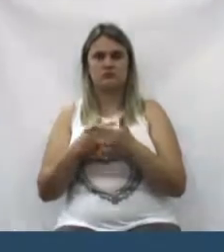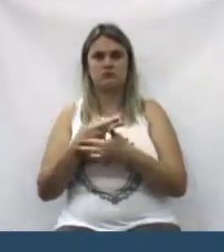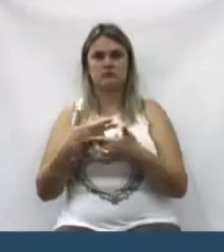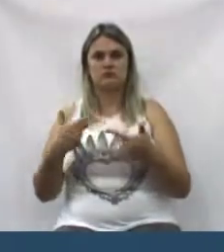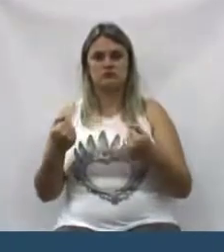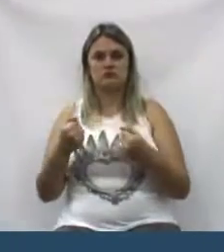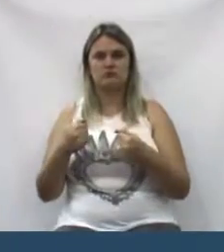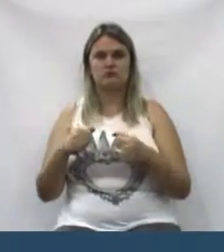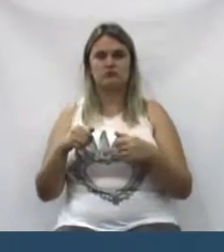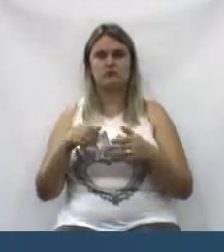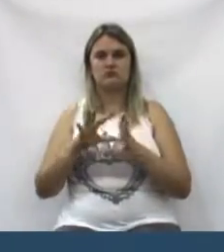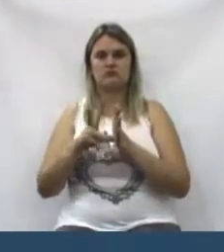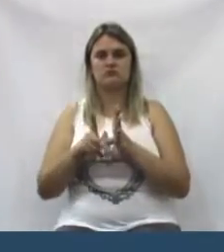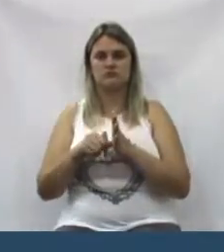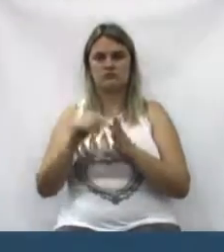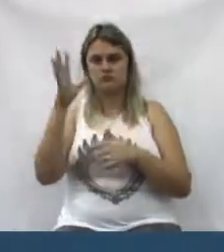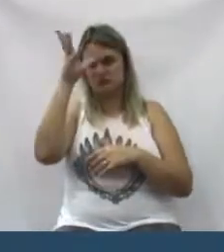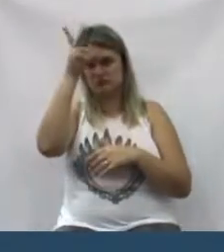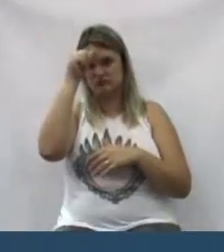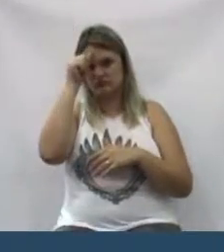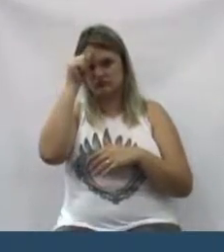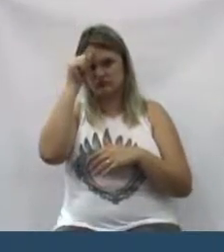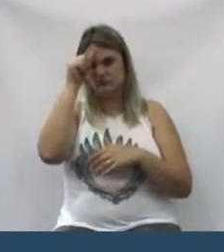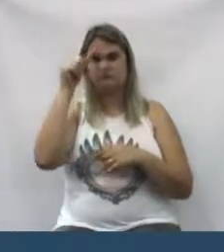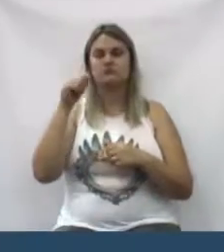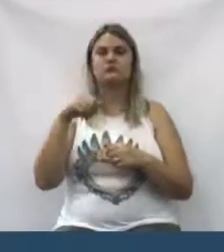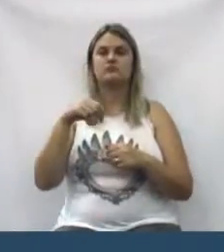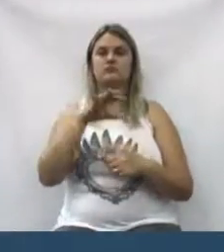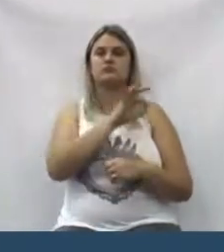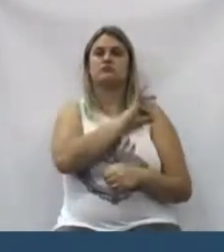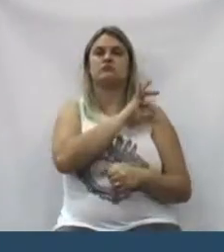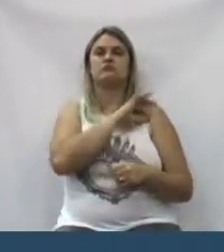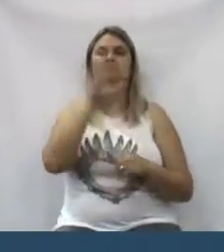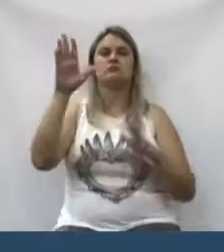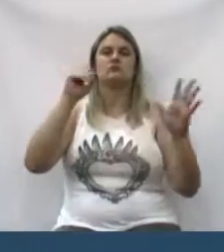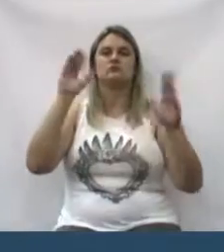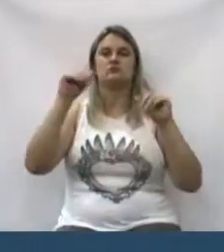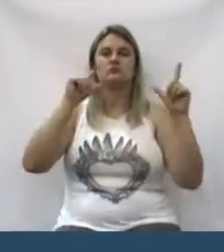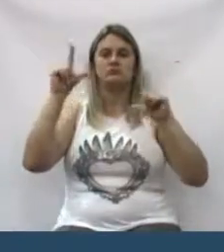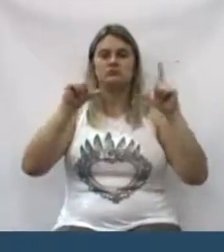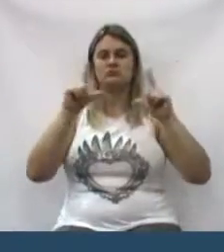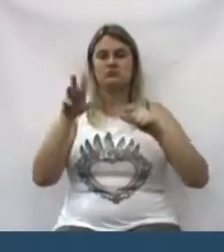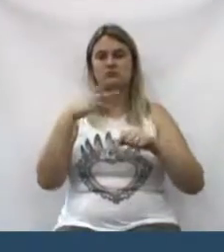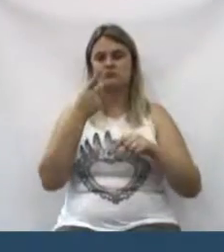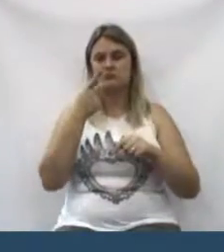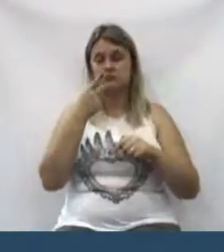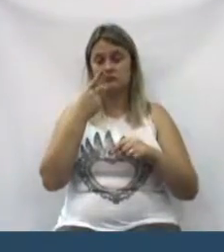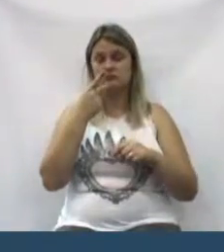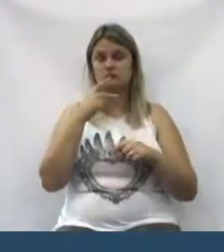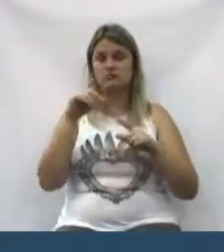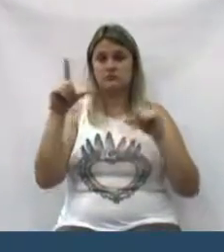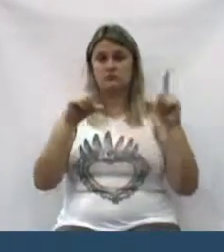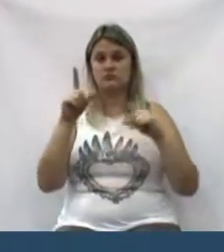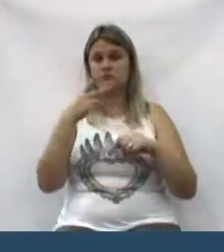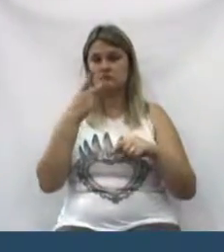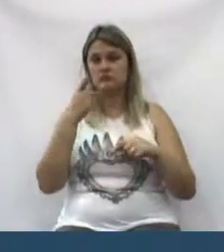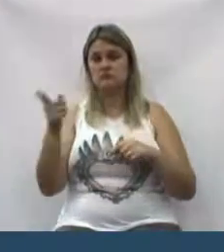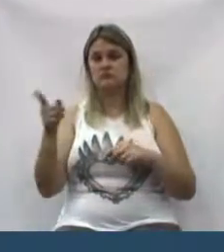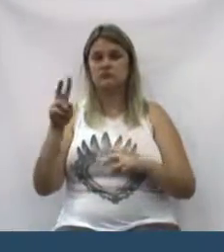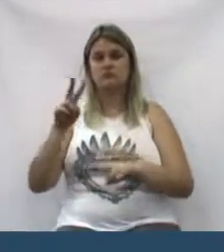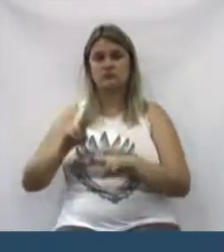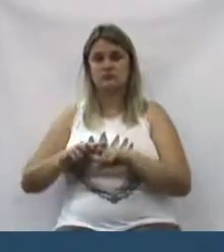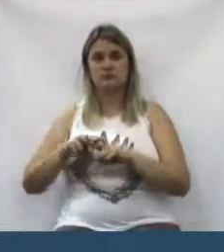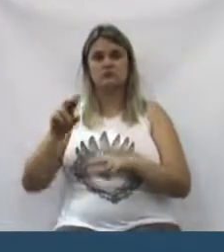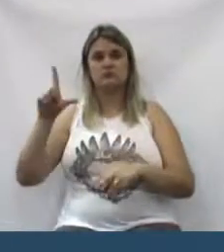vacubular uma galinha o delegado chama a imprensa e a imprensa diz olha foi